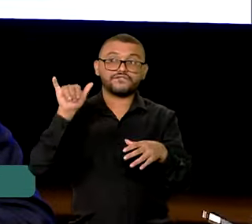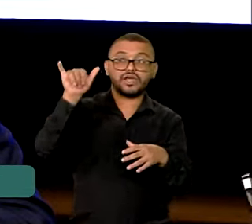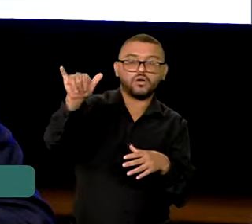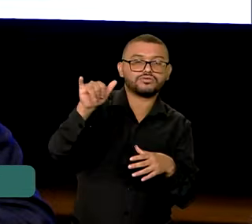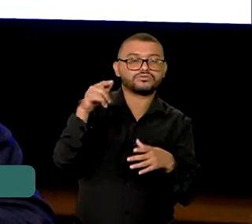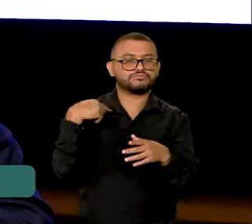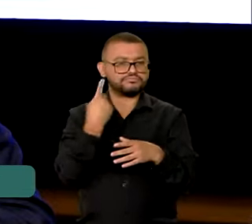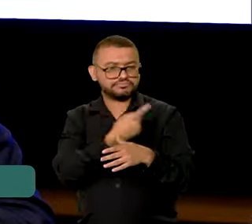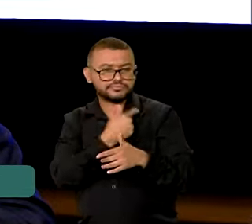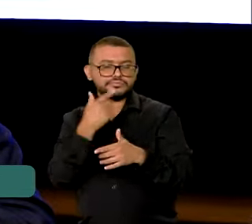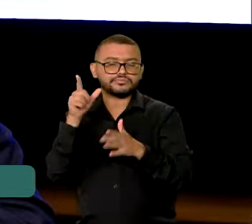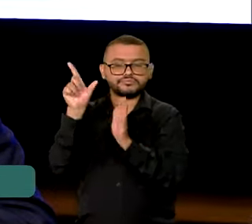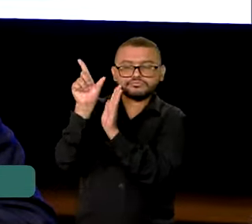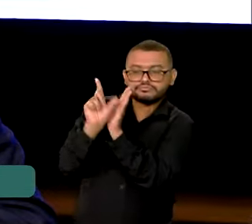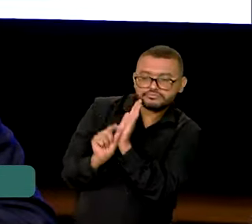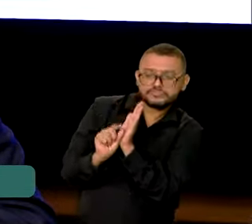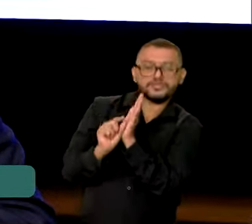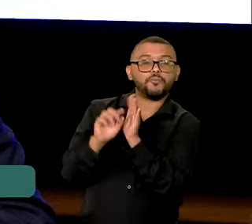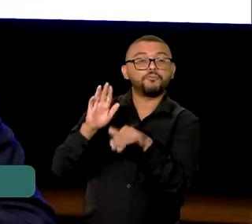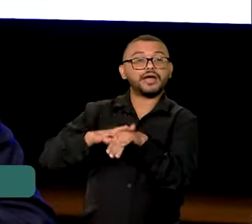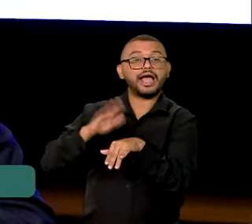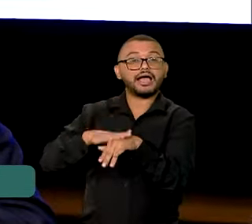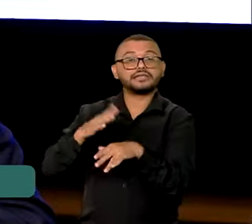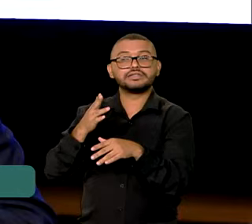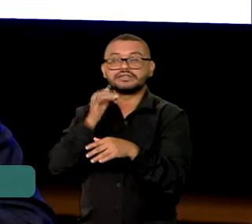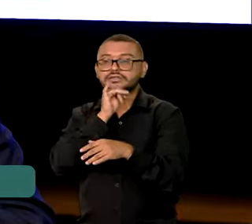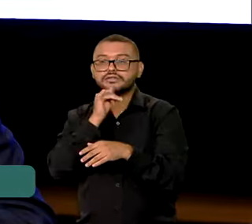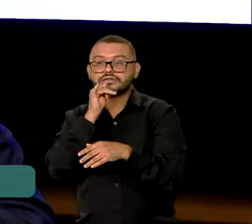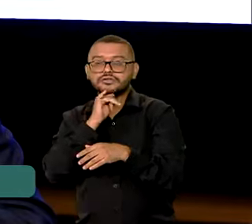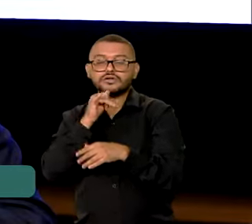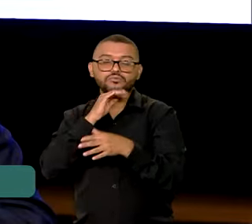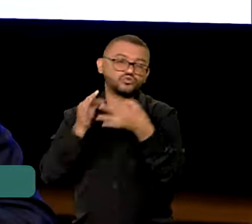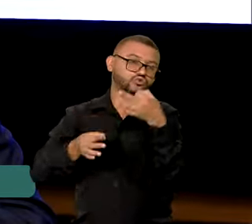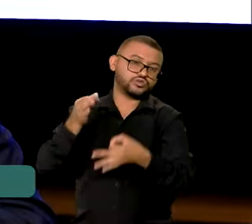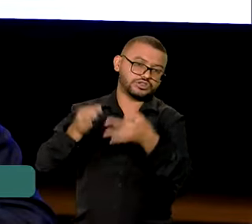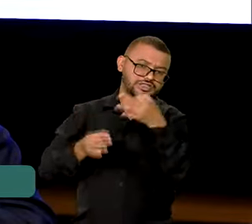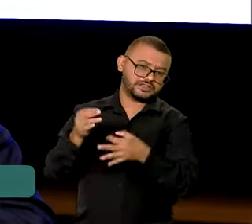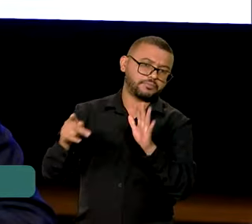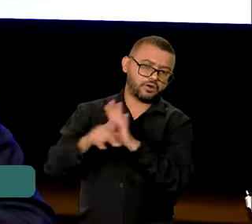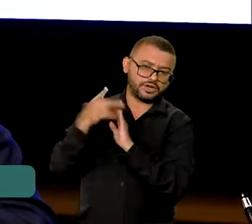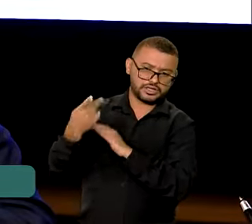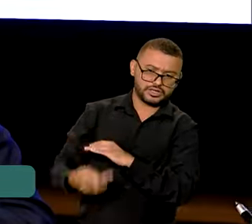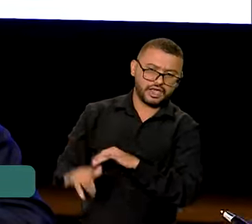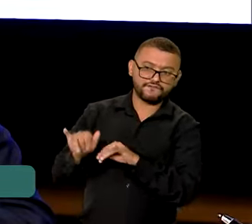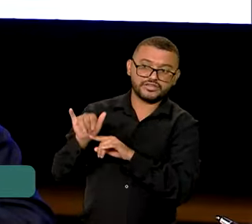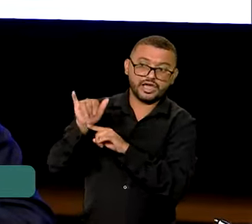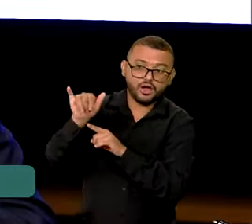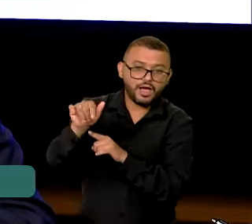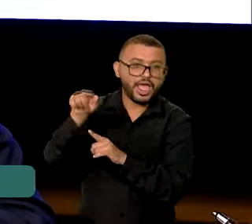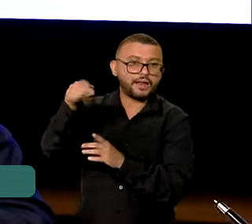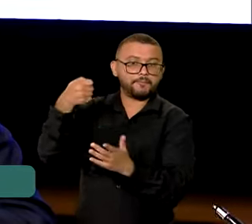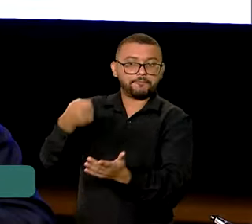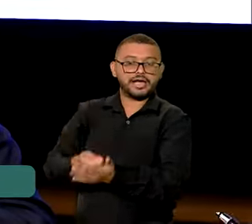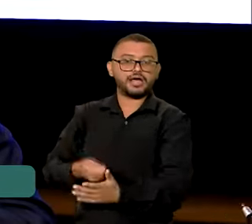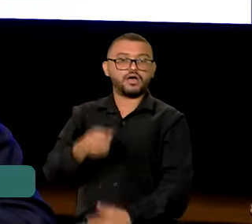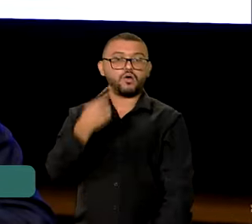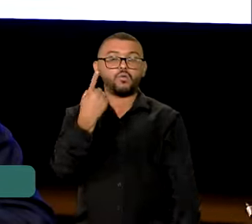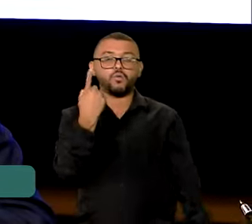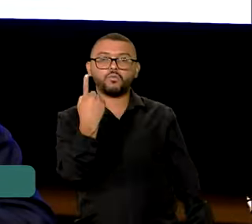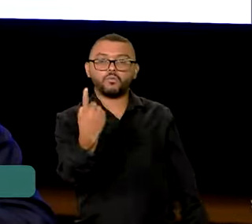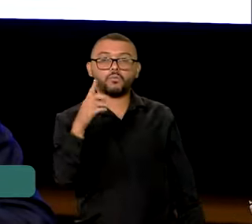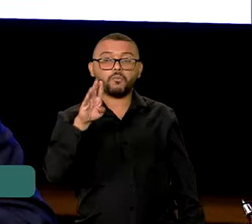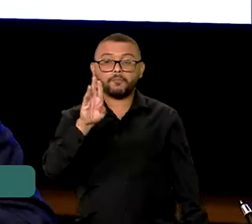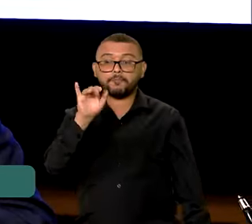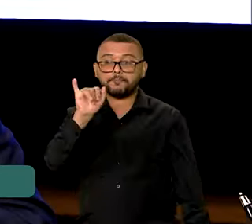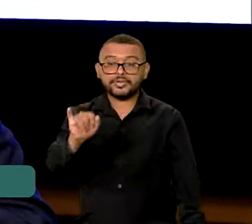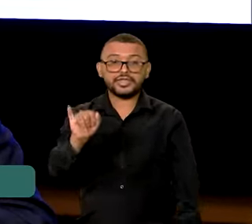para a gente poder reduzir o custo da judicialização no Brasil, que as aéreas pagam quase R 1